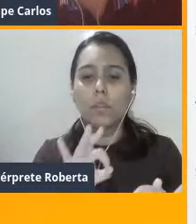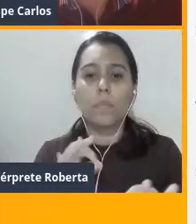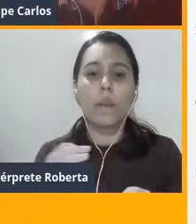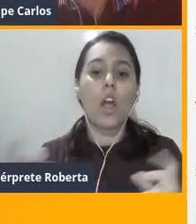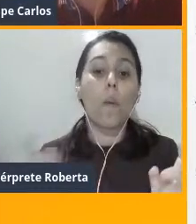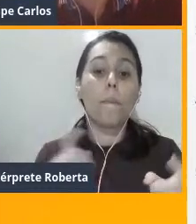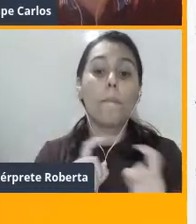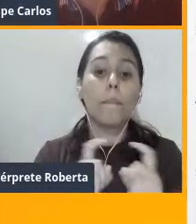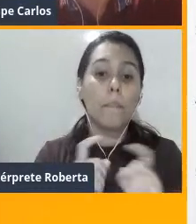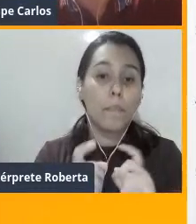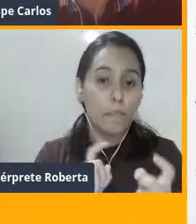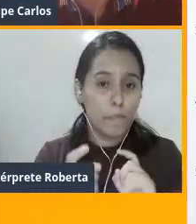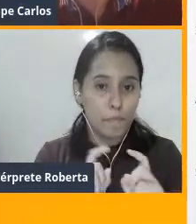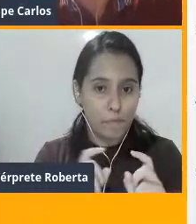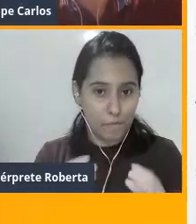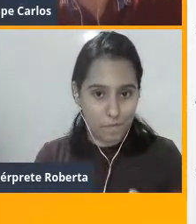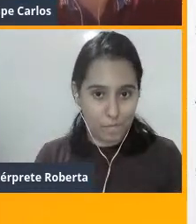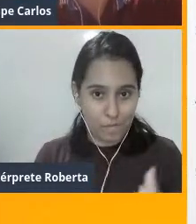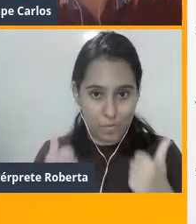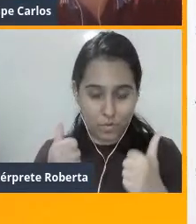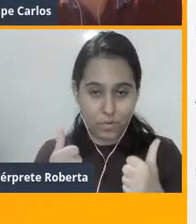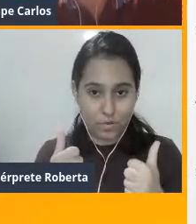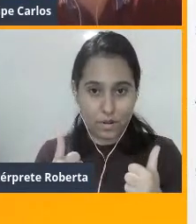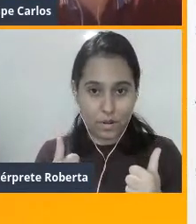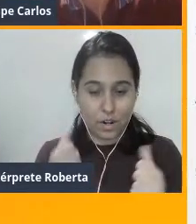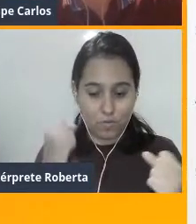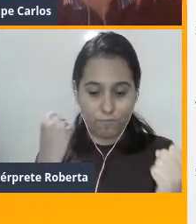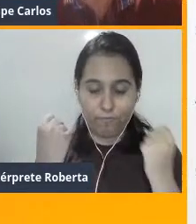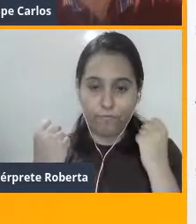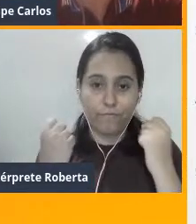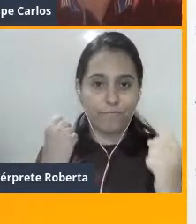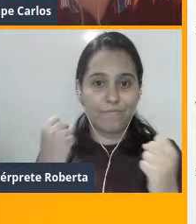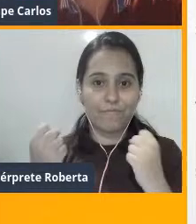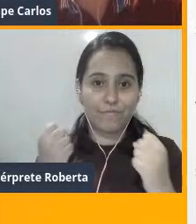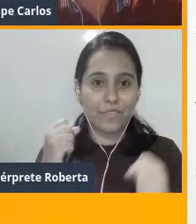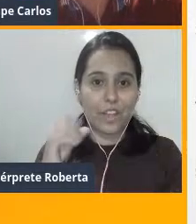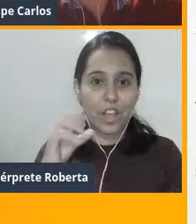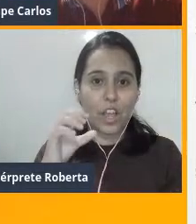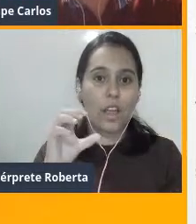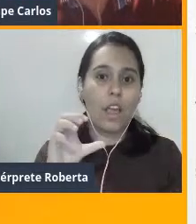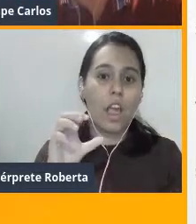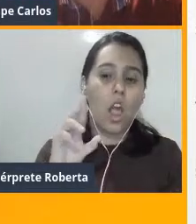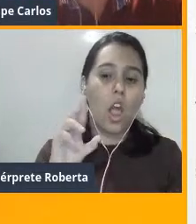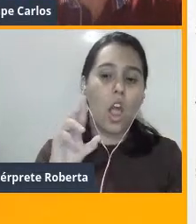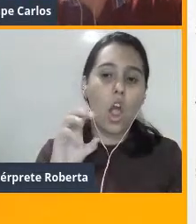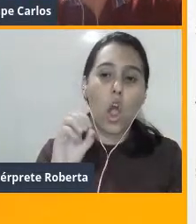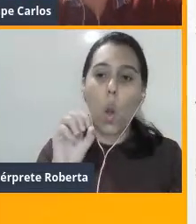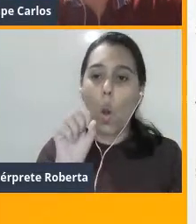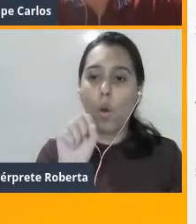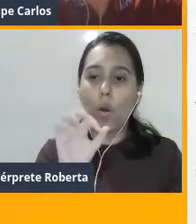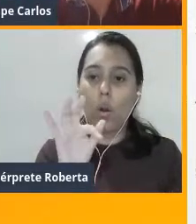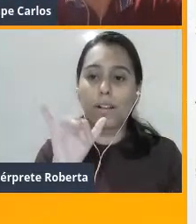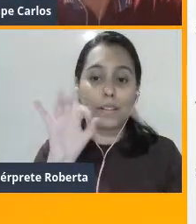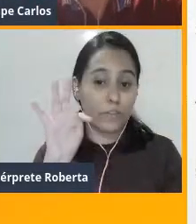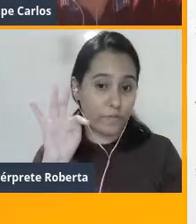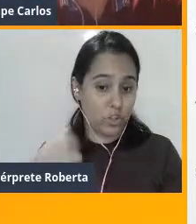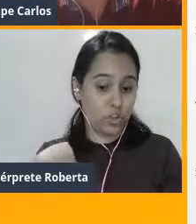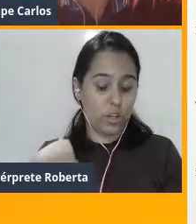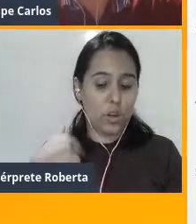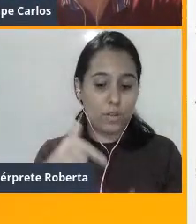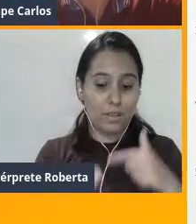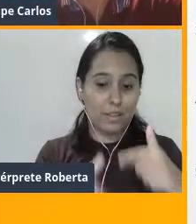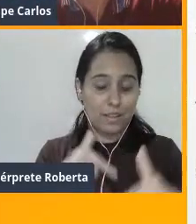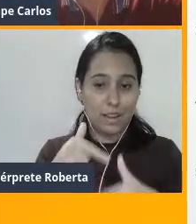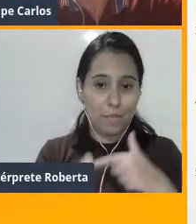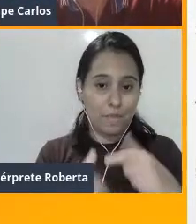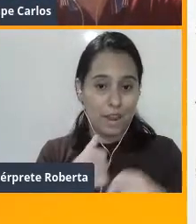os benefícios do exercício físico, em especial do crossfit, que é a área que eu trabalho e pratico há mais de seis